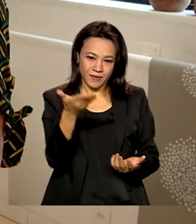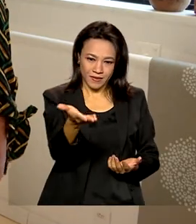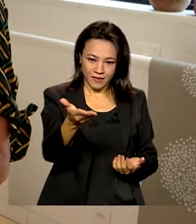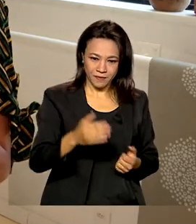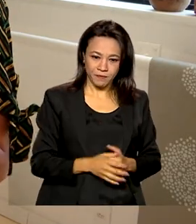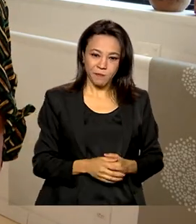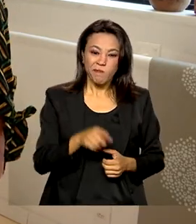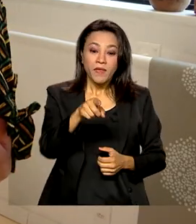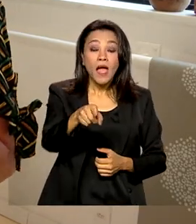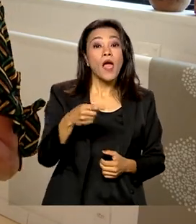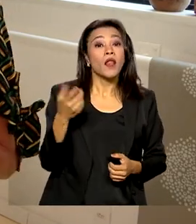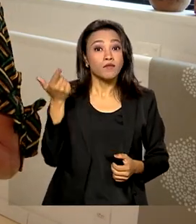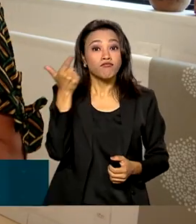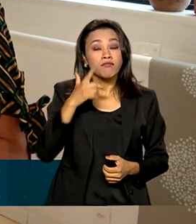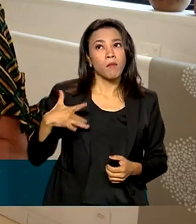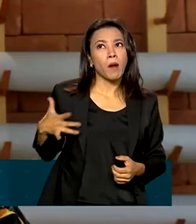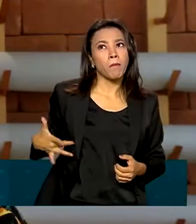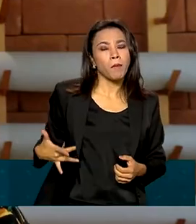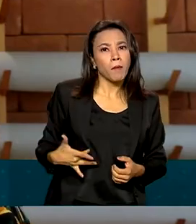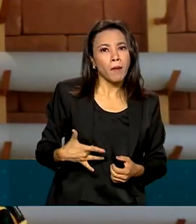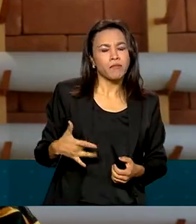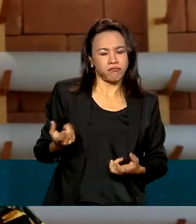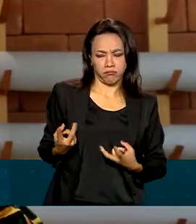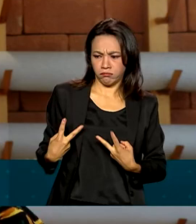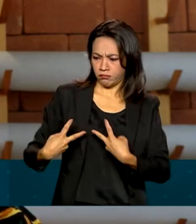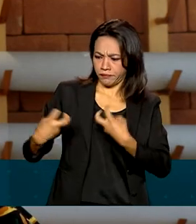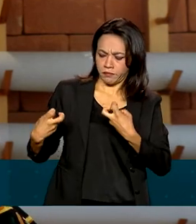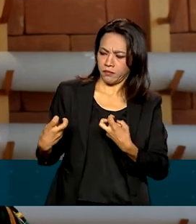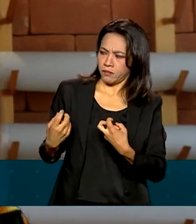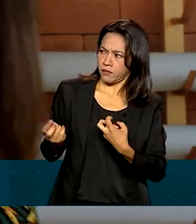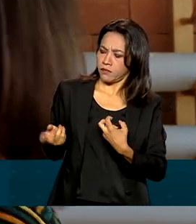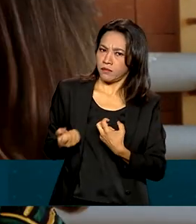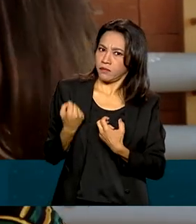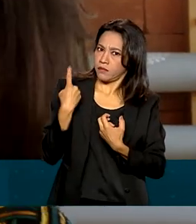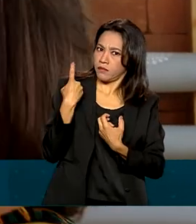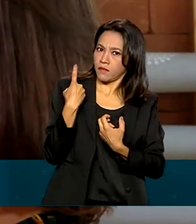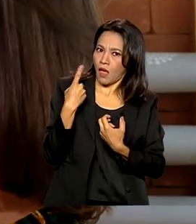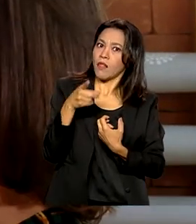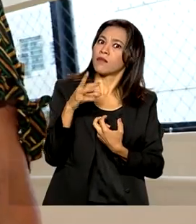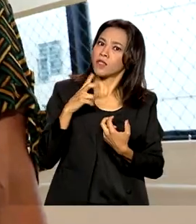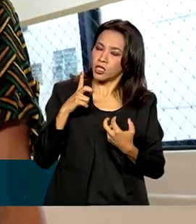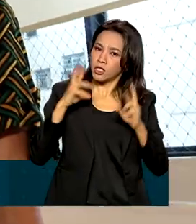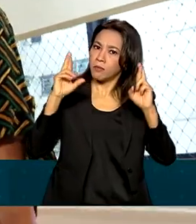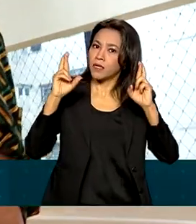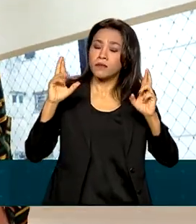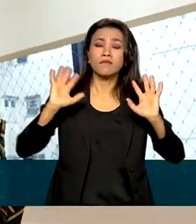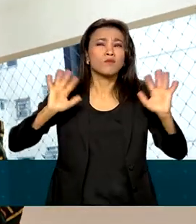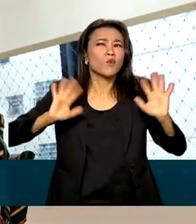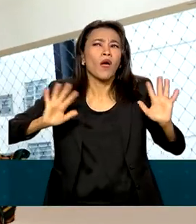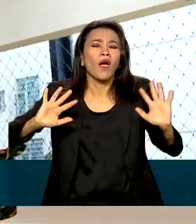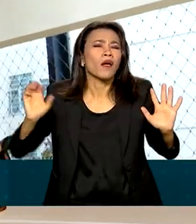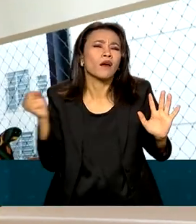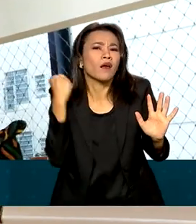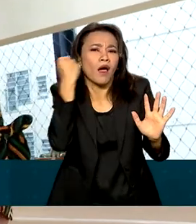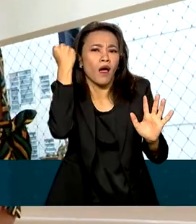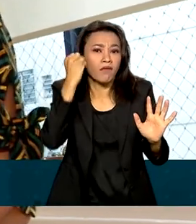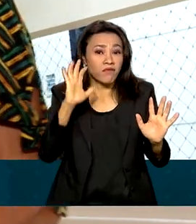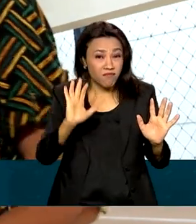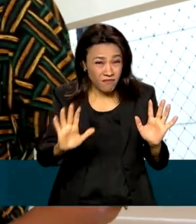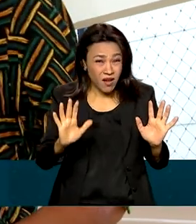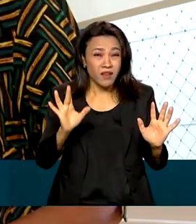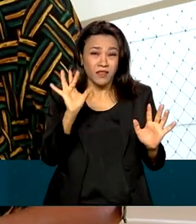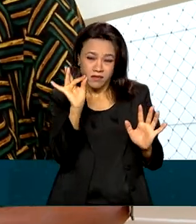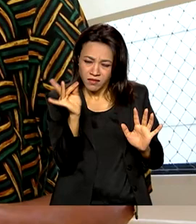apalpando a mama que Tereza desconfiou que algo poderia estar errado. Ela tinha esperança que não fosse nada mais grave, mas o